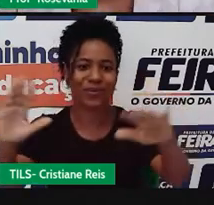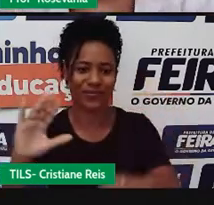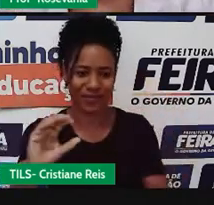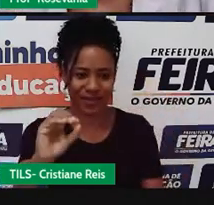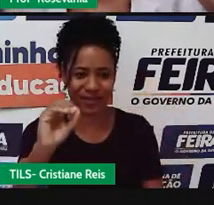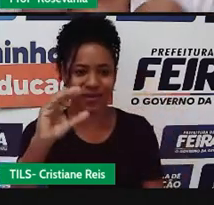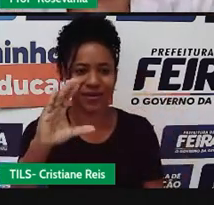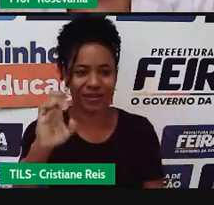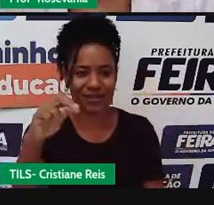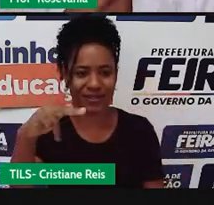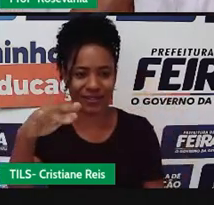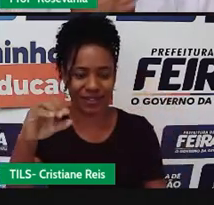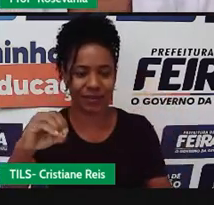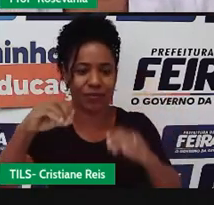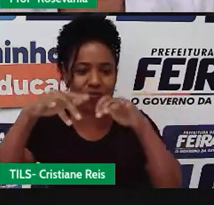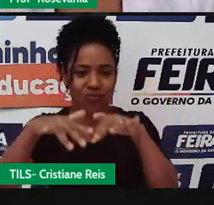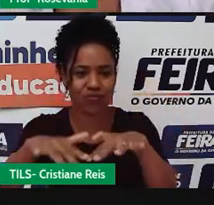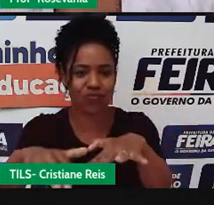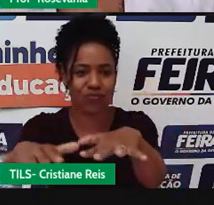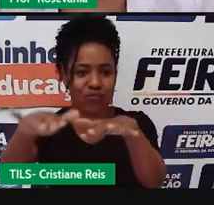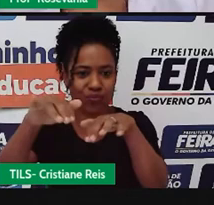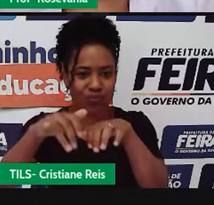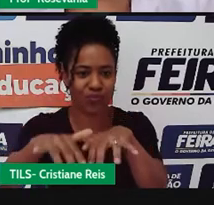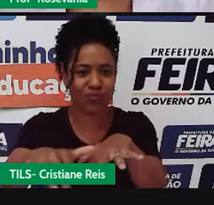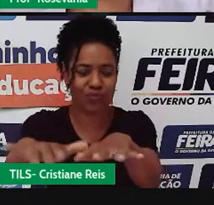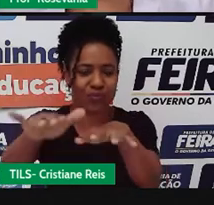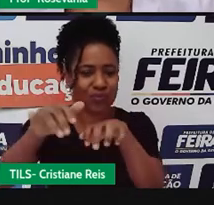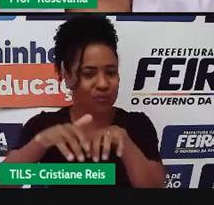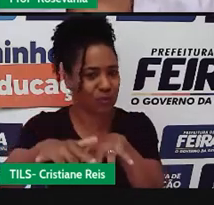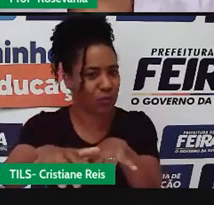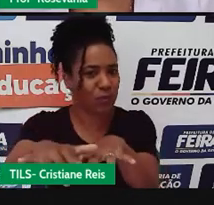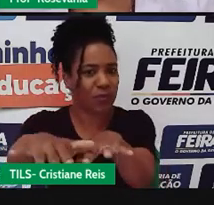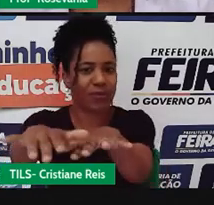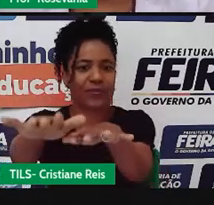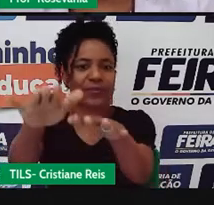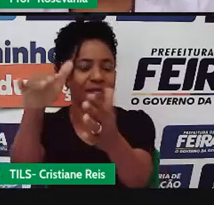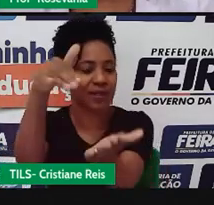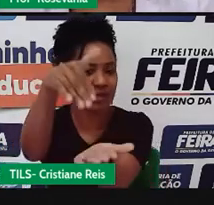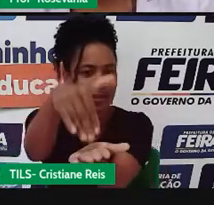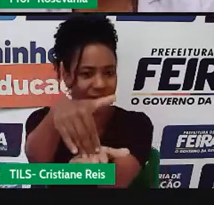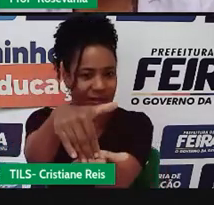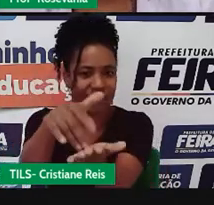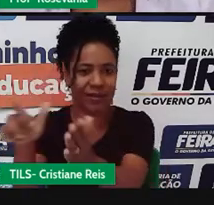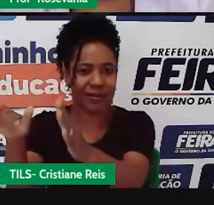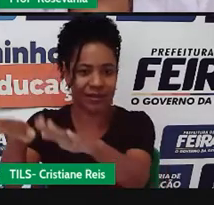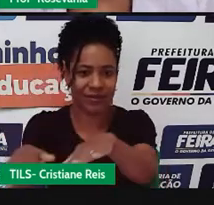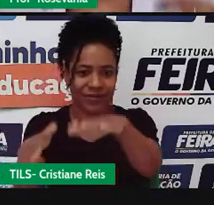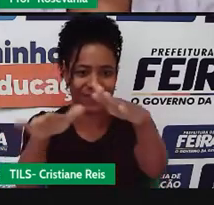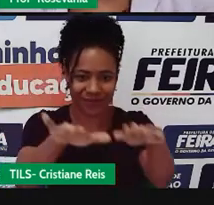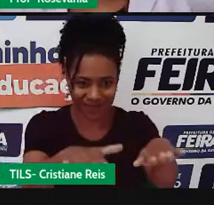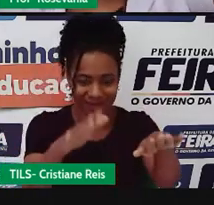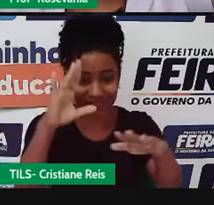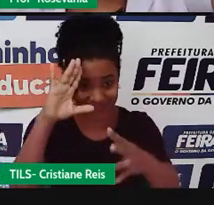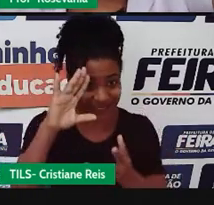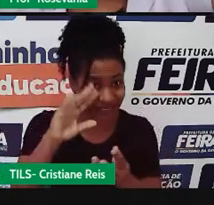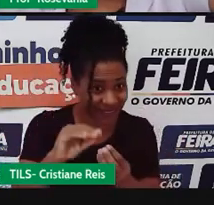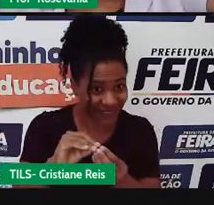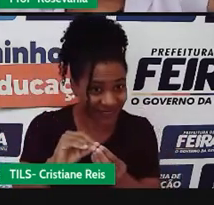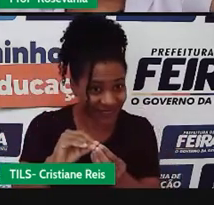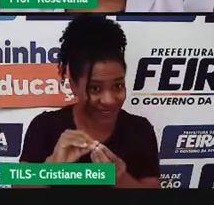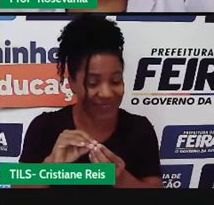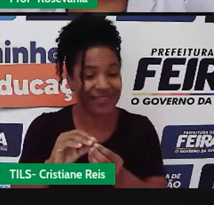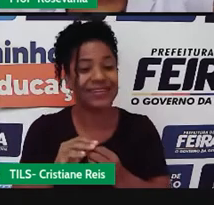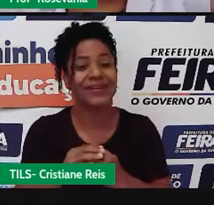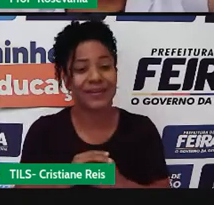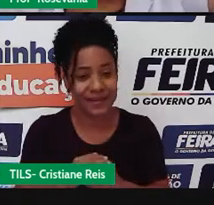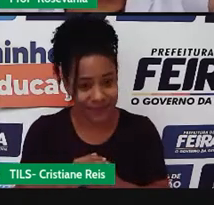drenados para o mesmo lugar, e esse lugar segue seu leite, seu curso até o mar. É isso que eu tô querendo dizer pra vocês. Então, se a